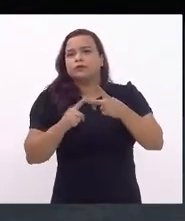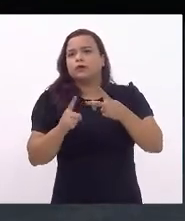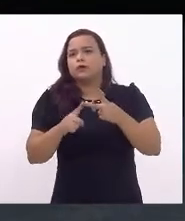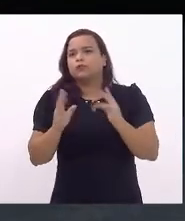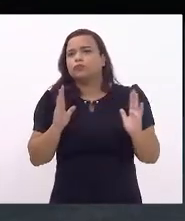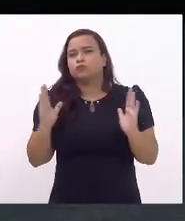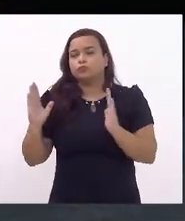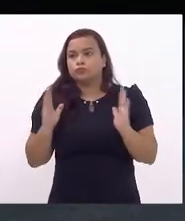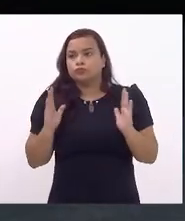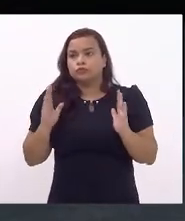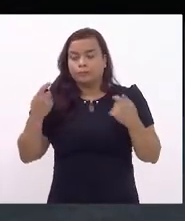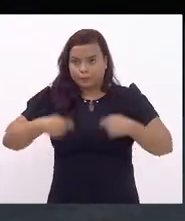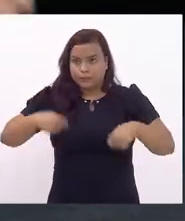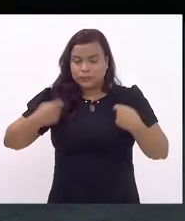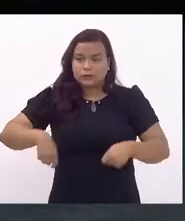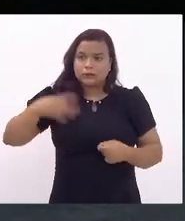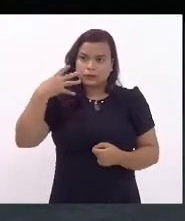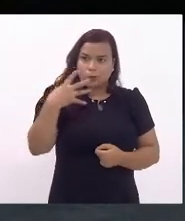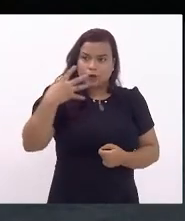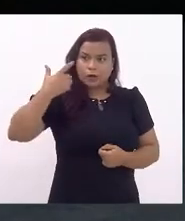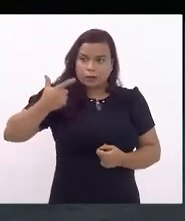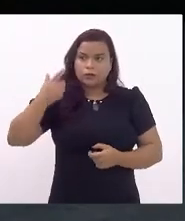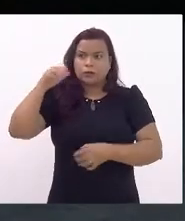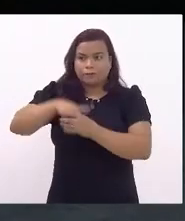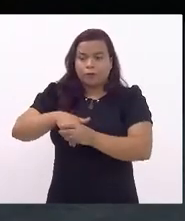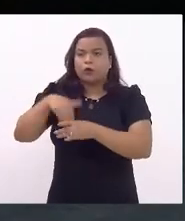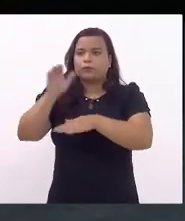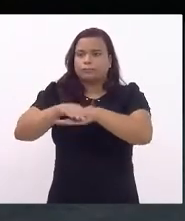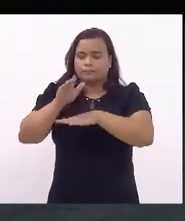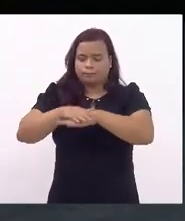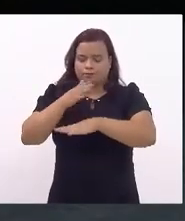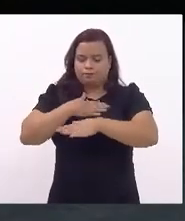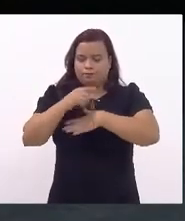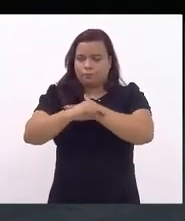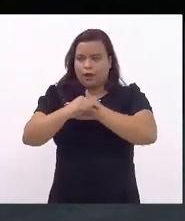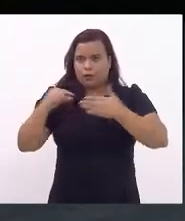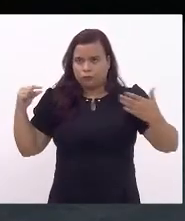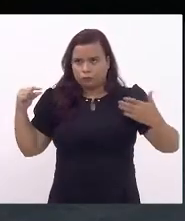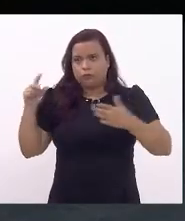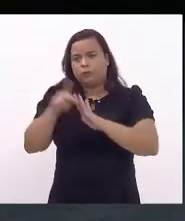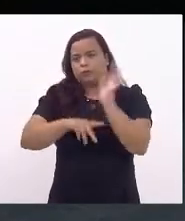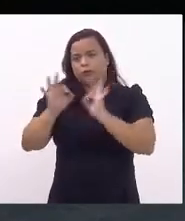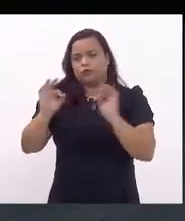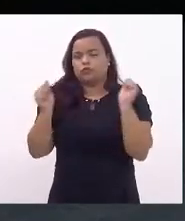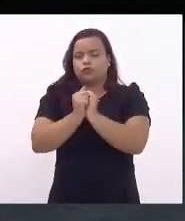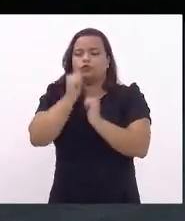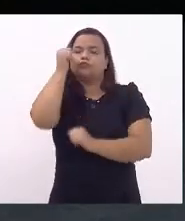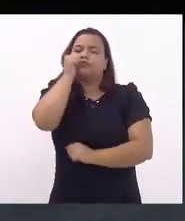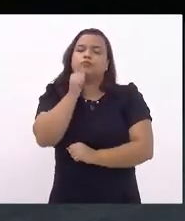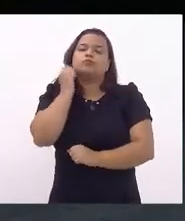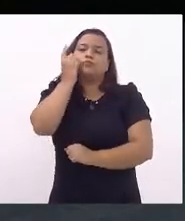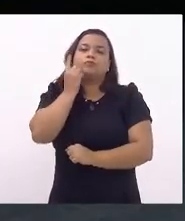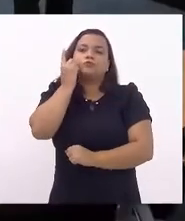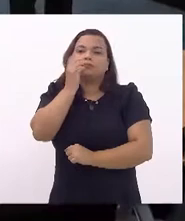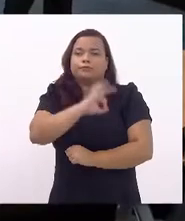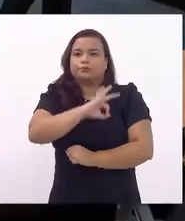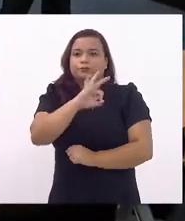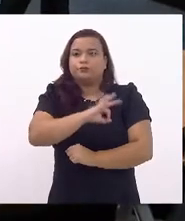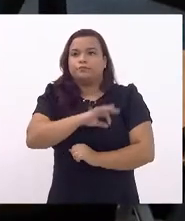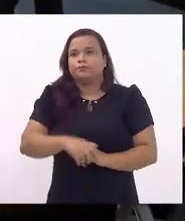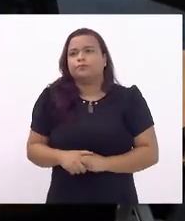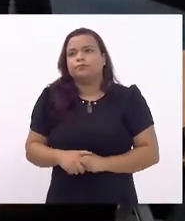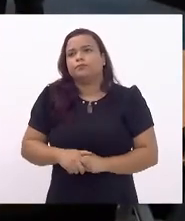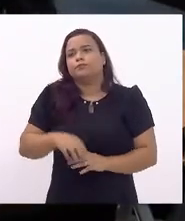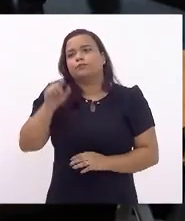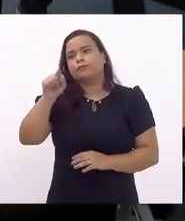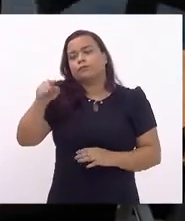necessários 42 votos. Projeto de minha autoria com a deputada Marta Rocha. Para orientar pela bancada do